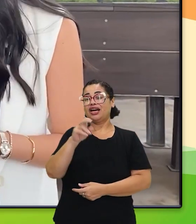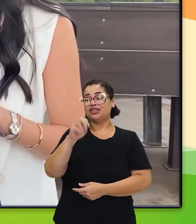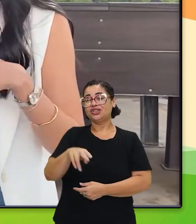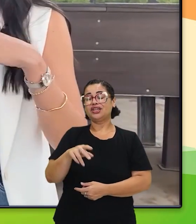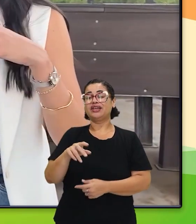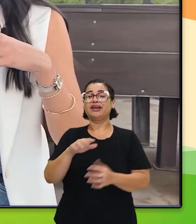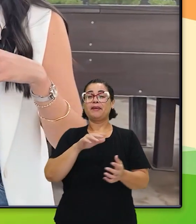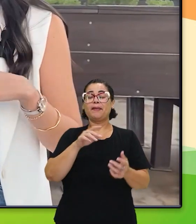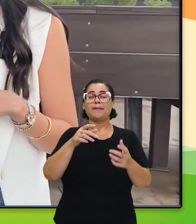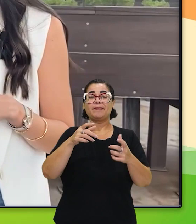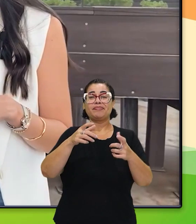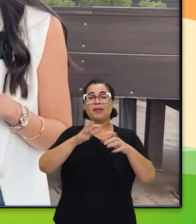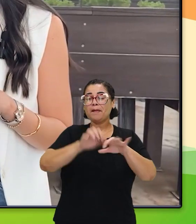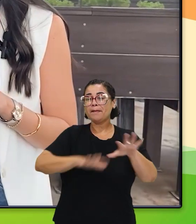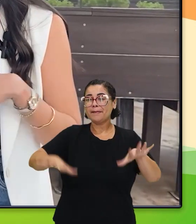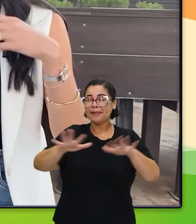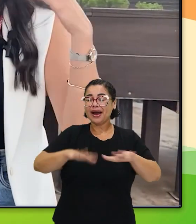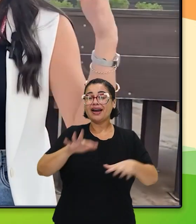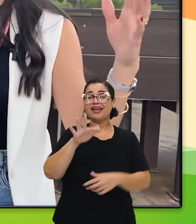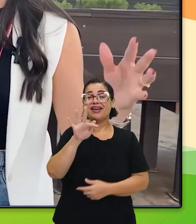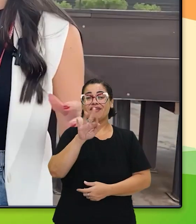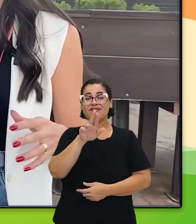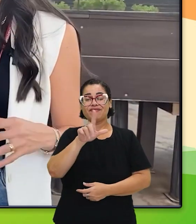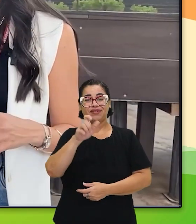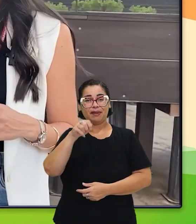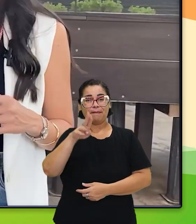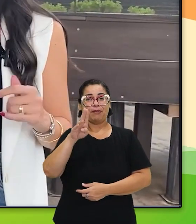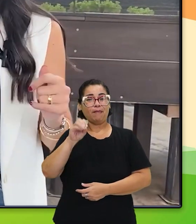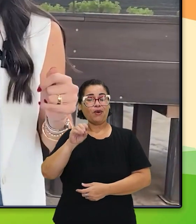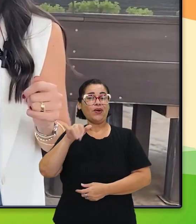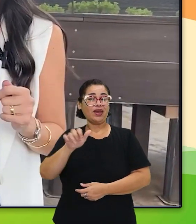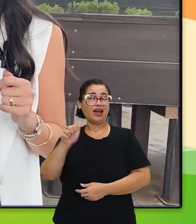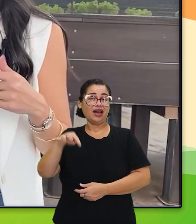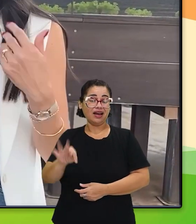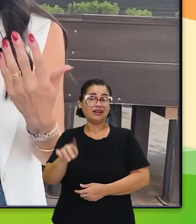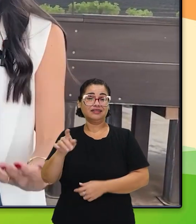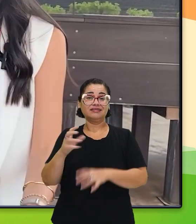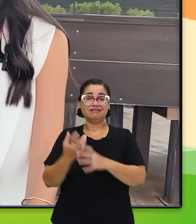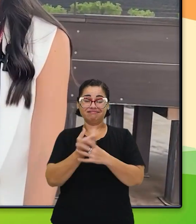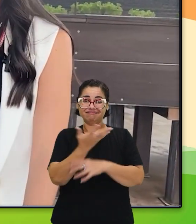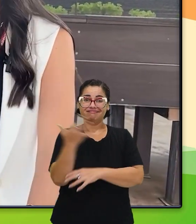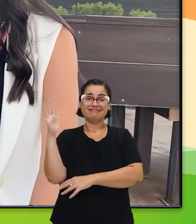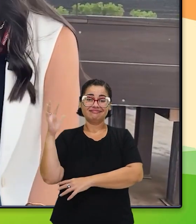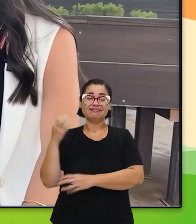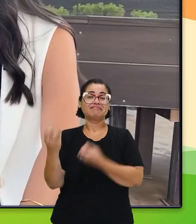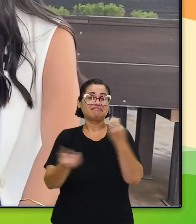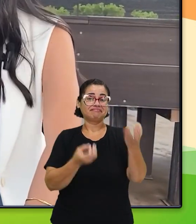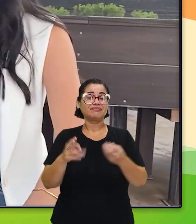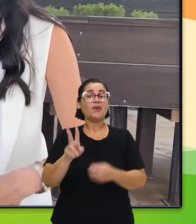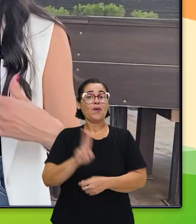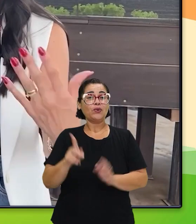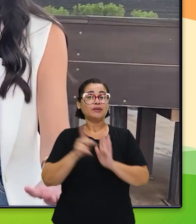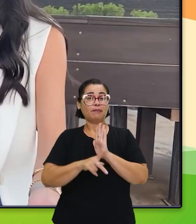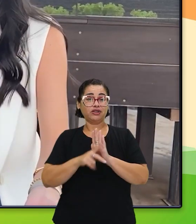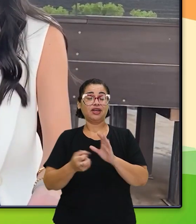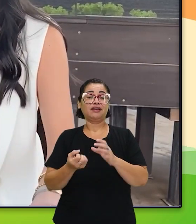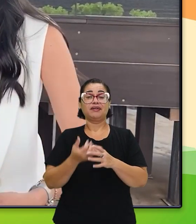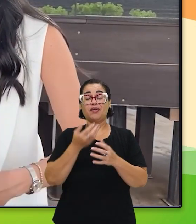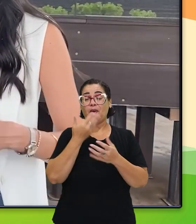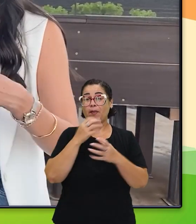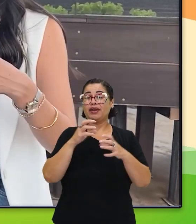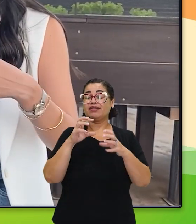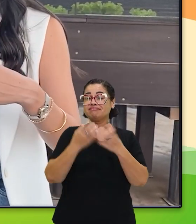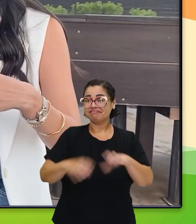viveiro dela, como pro Jardim Botânico, Parque Flamboiã, e instituições de escola mesmo que tem esse